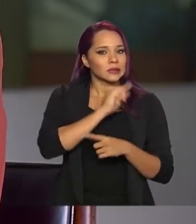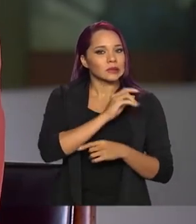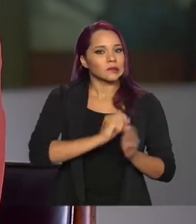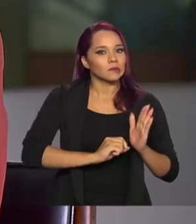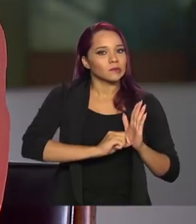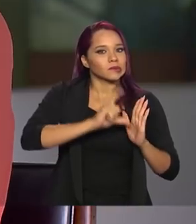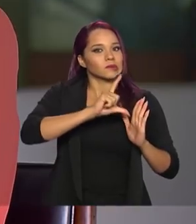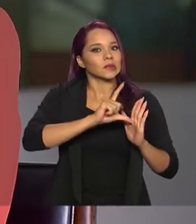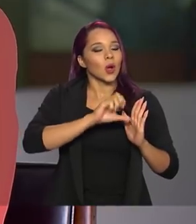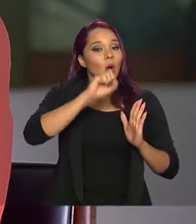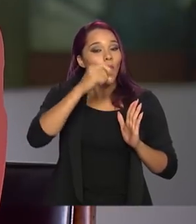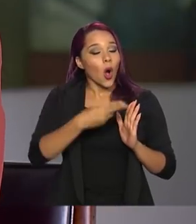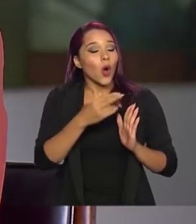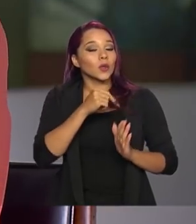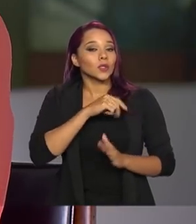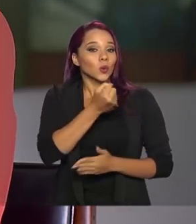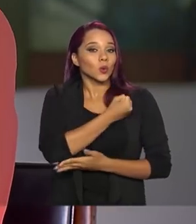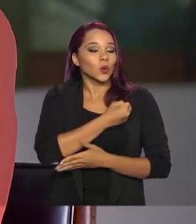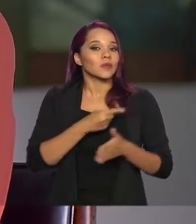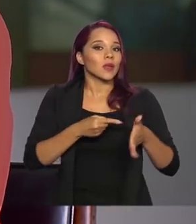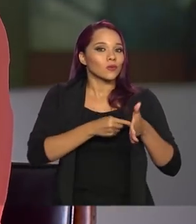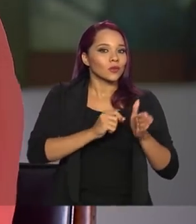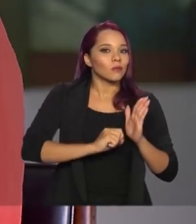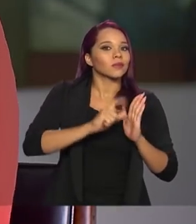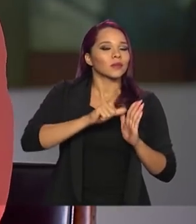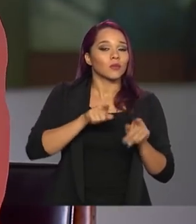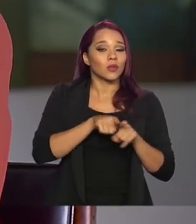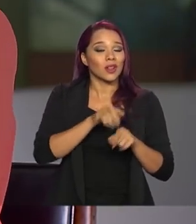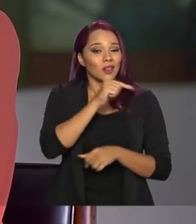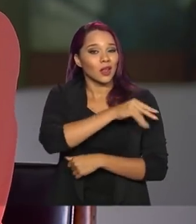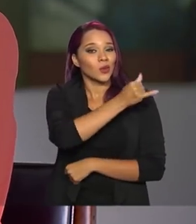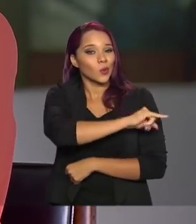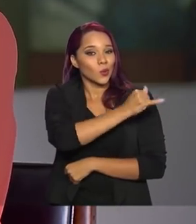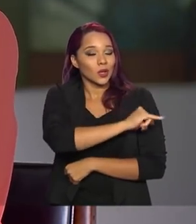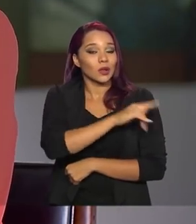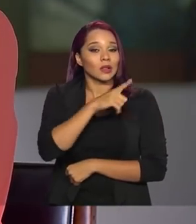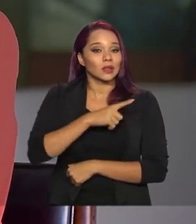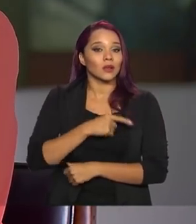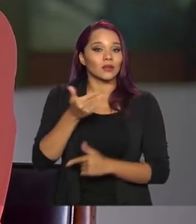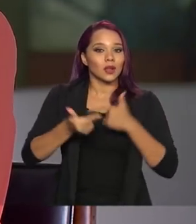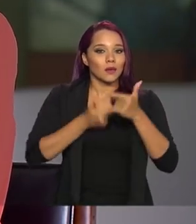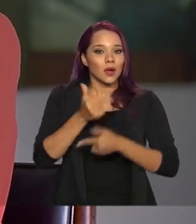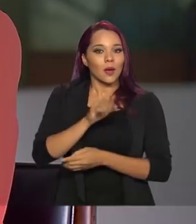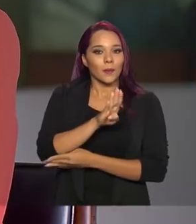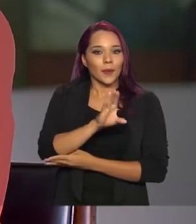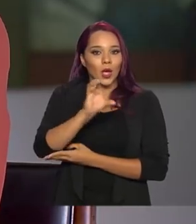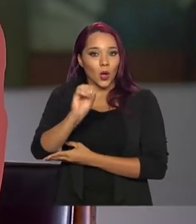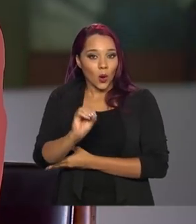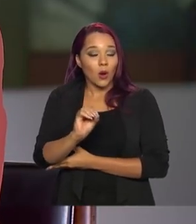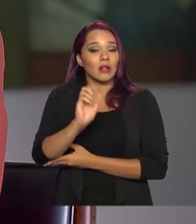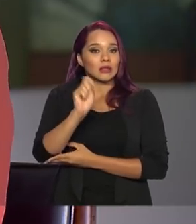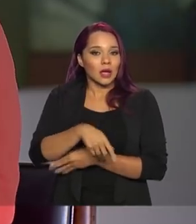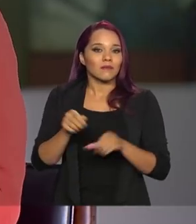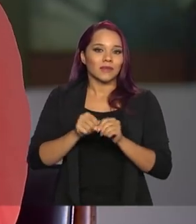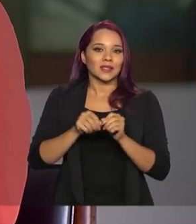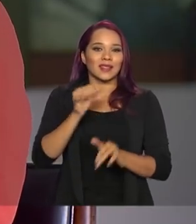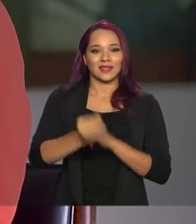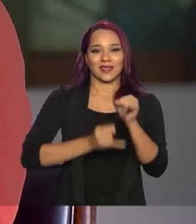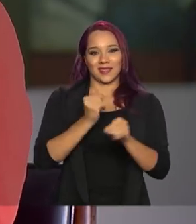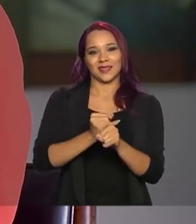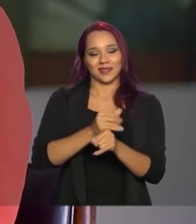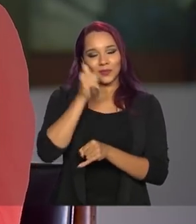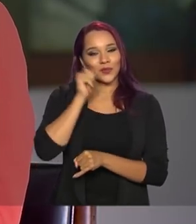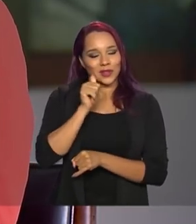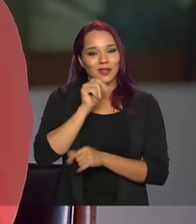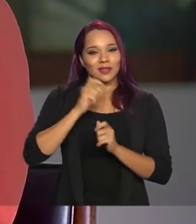tanto a violência ou foi a denúncia. Por quê? No Rio de Janeiro, gente está com o serviço de boletim de ocorrência online. Então, a mulher está